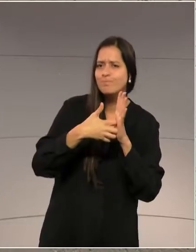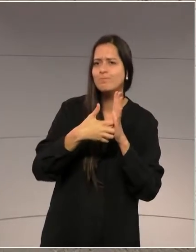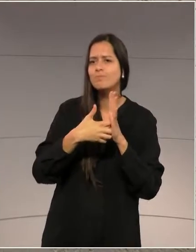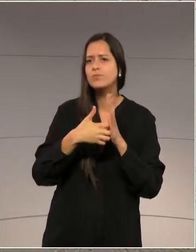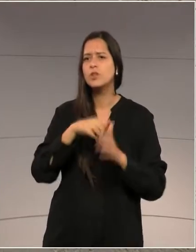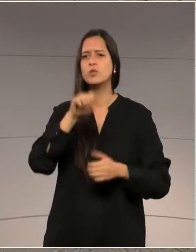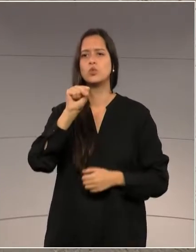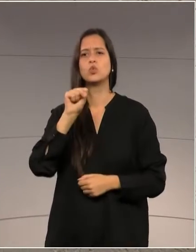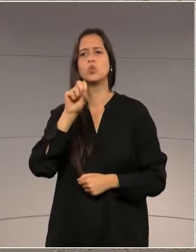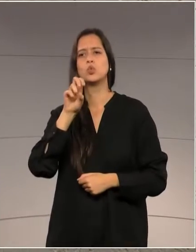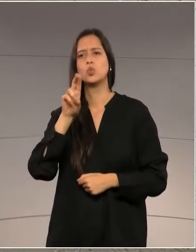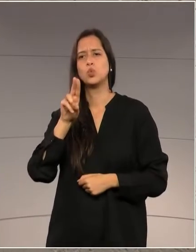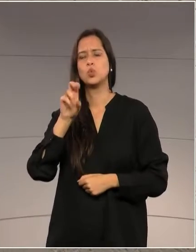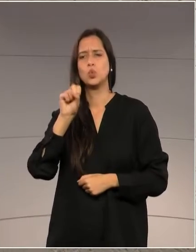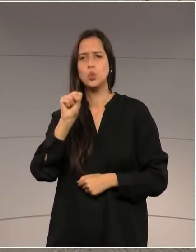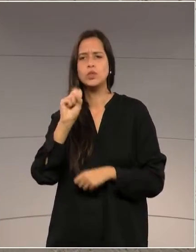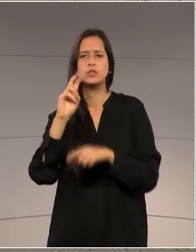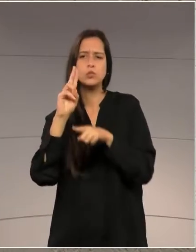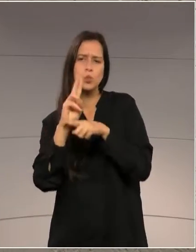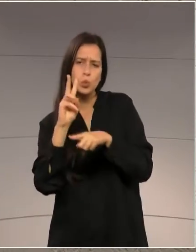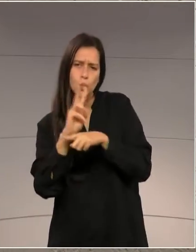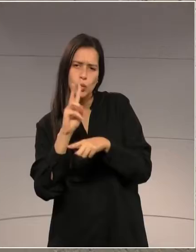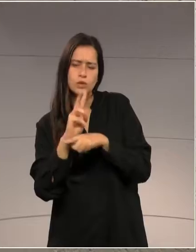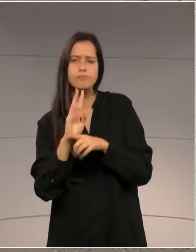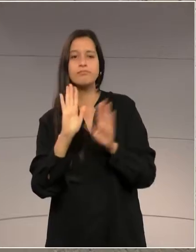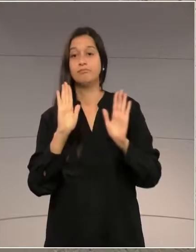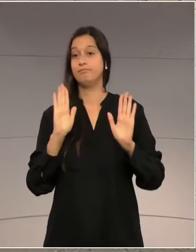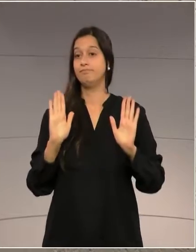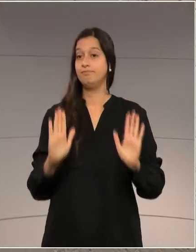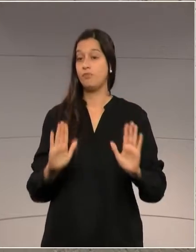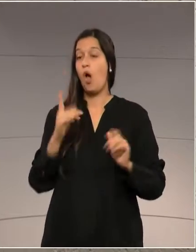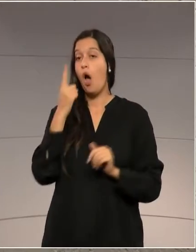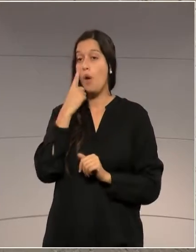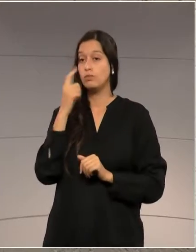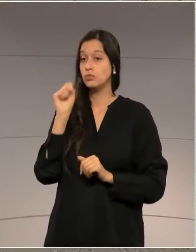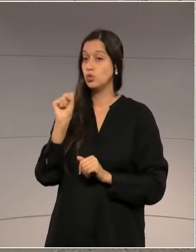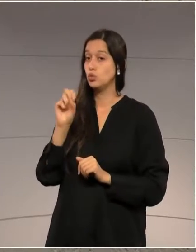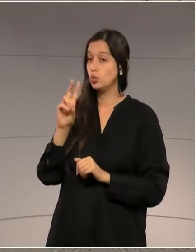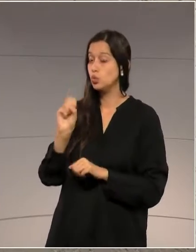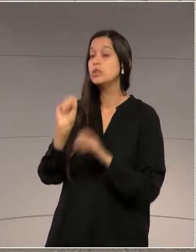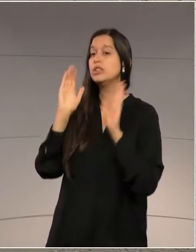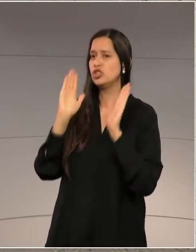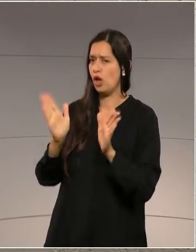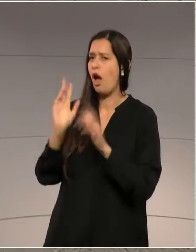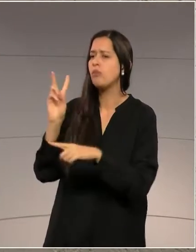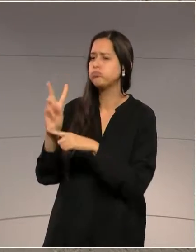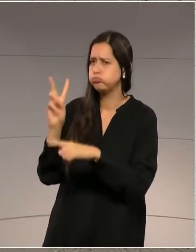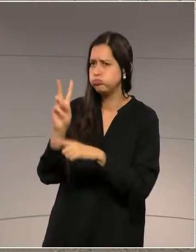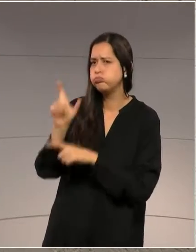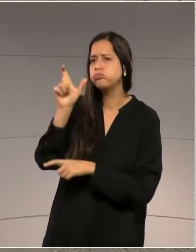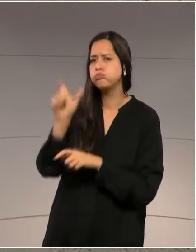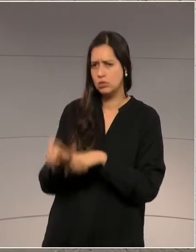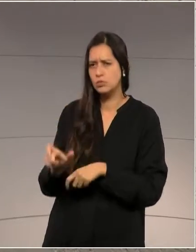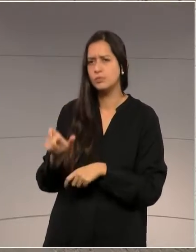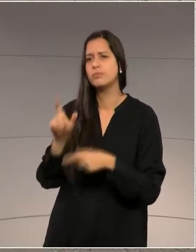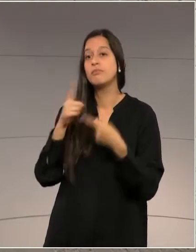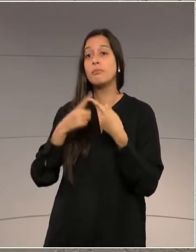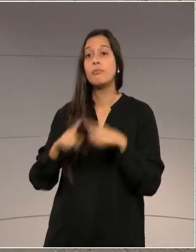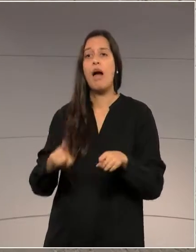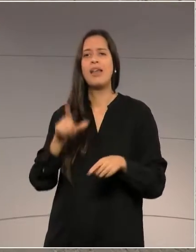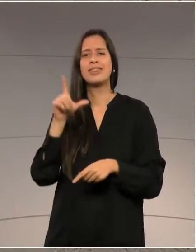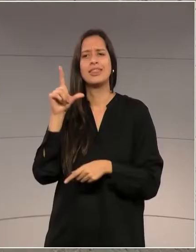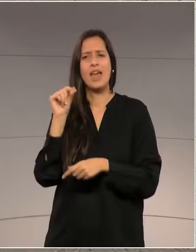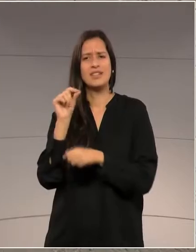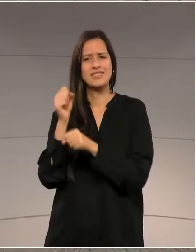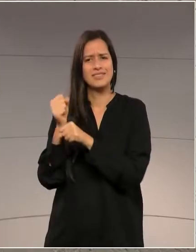Só que o SUS já atende essas vítimas e recebeu, nos últimos dez anos, deputado Tercílio, R$